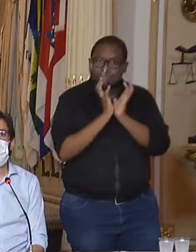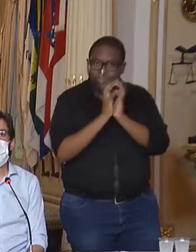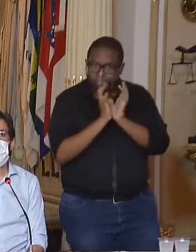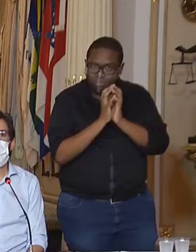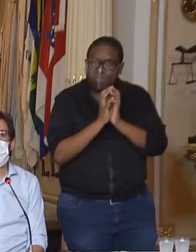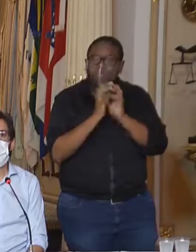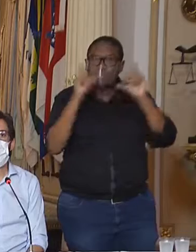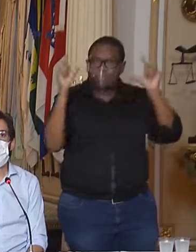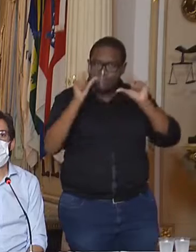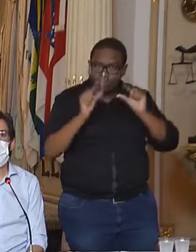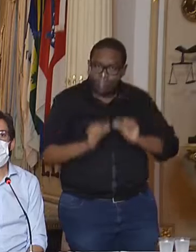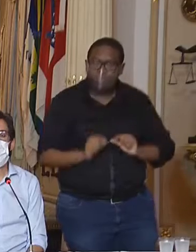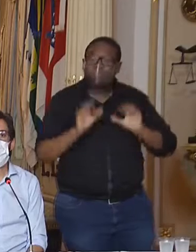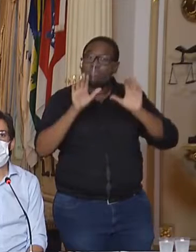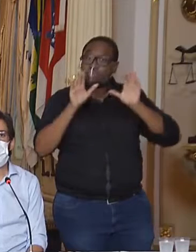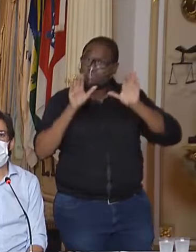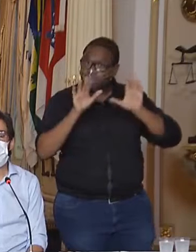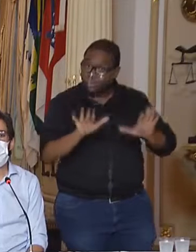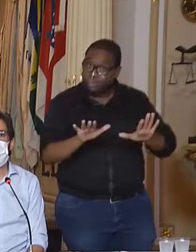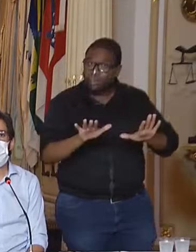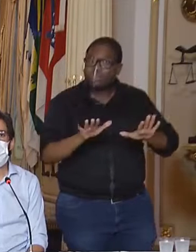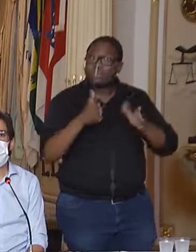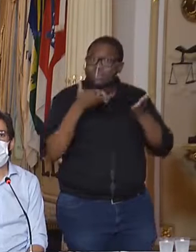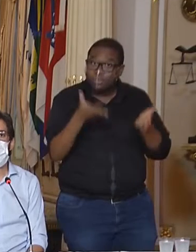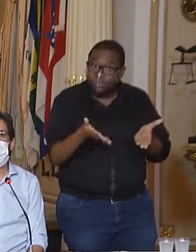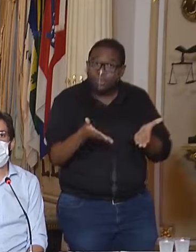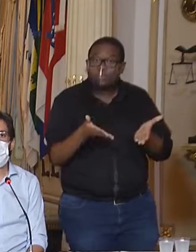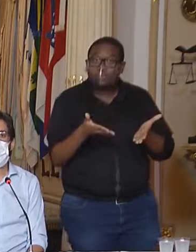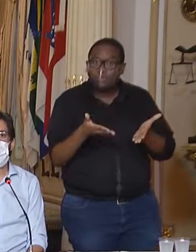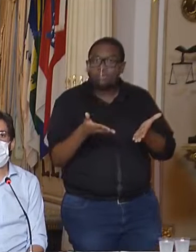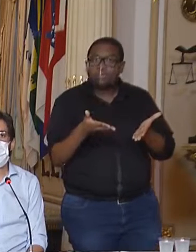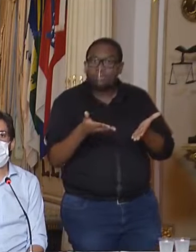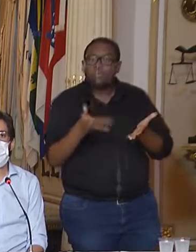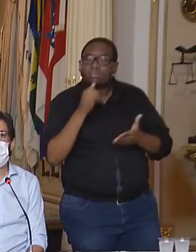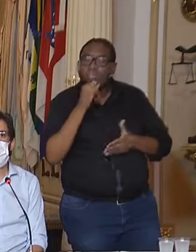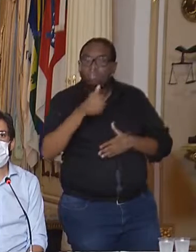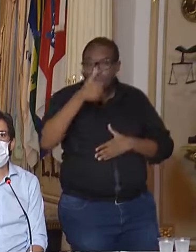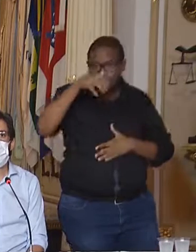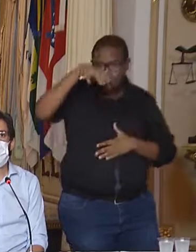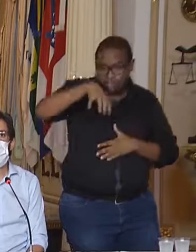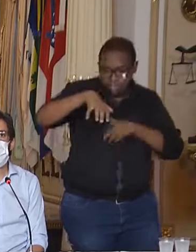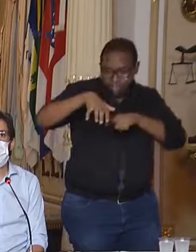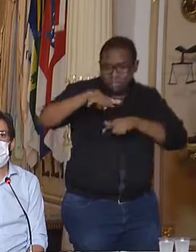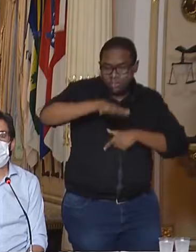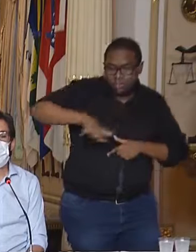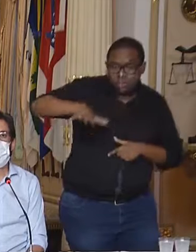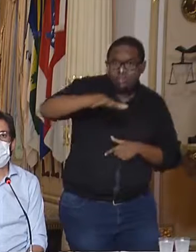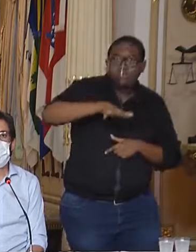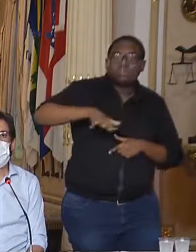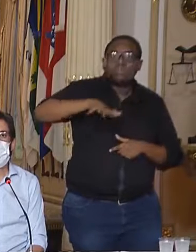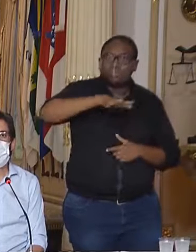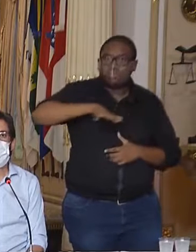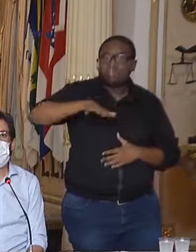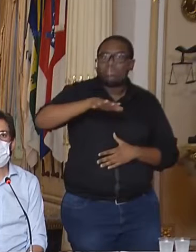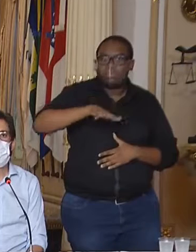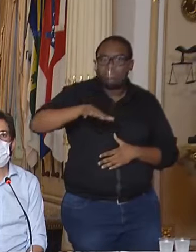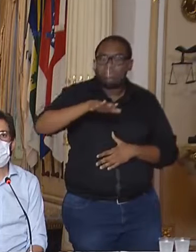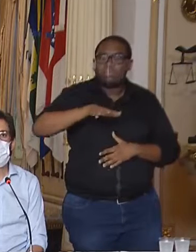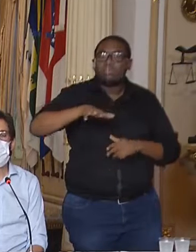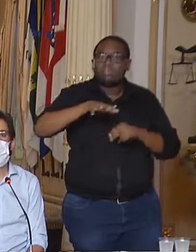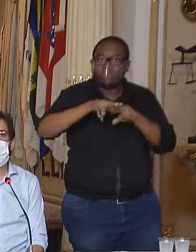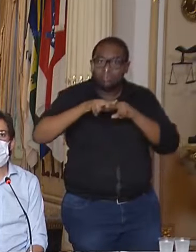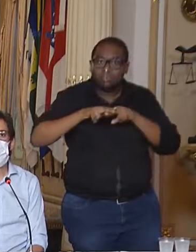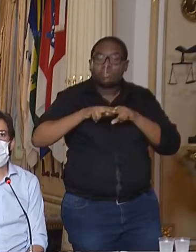Recife, mas isso não acompanha na primeira macro-região, não é acompanhado na primeira macro-região pela